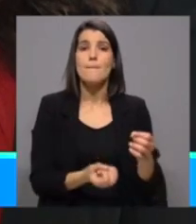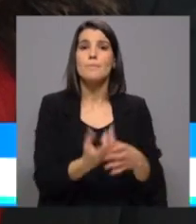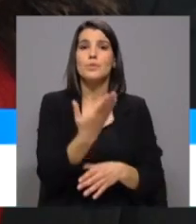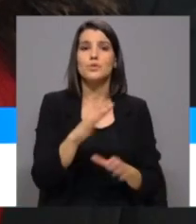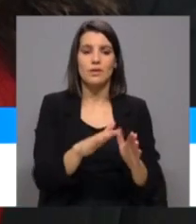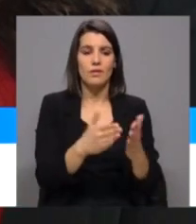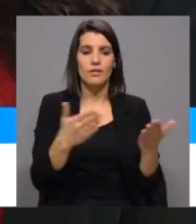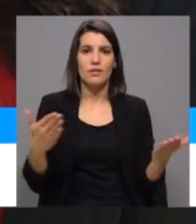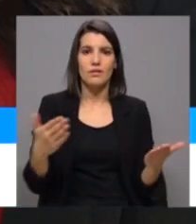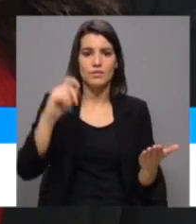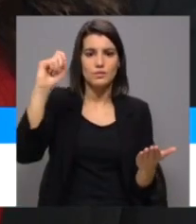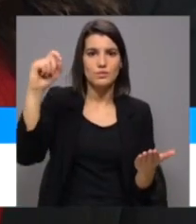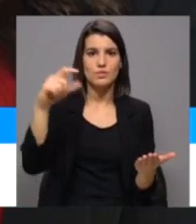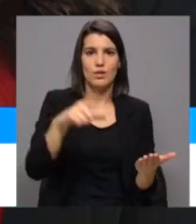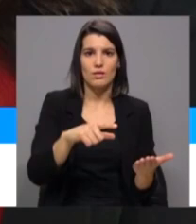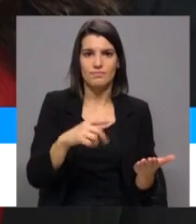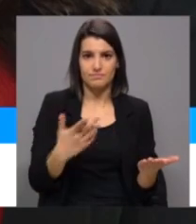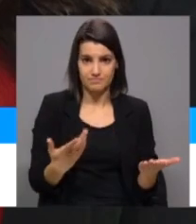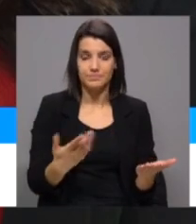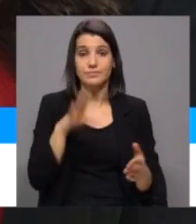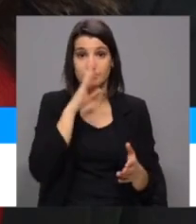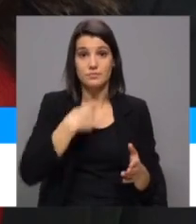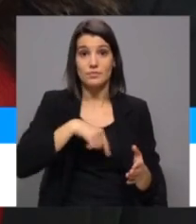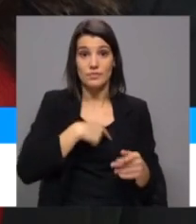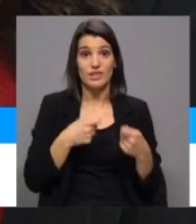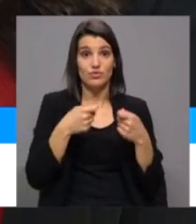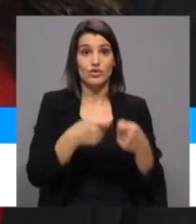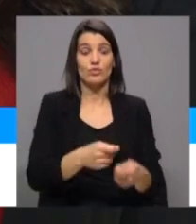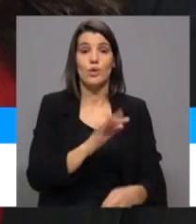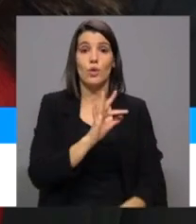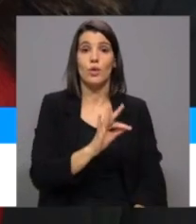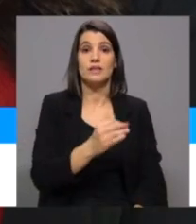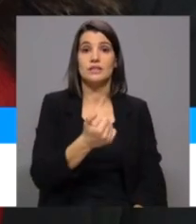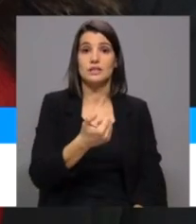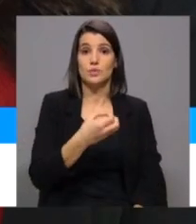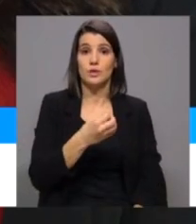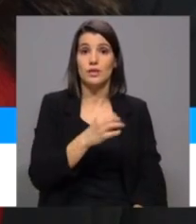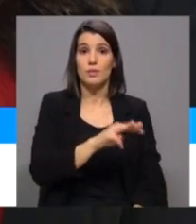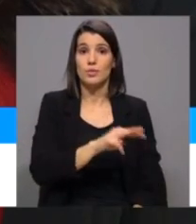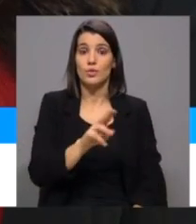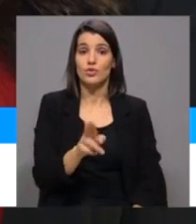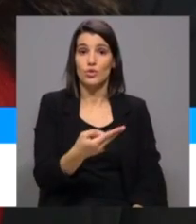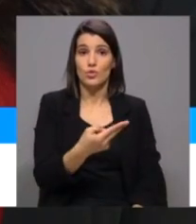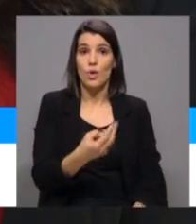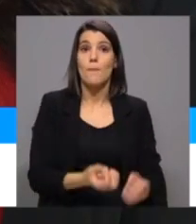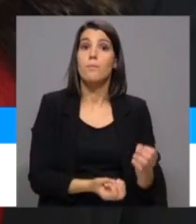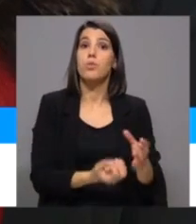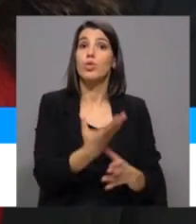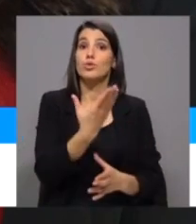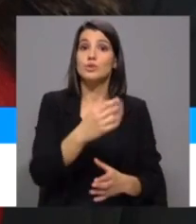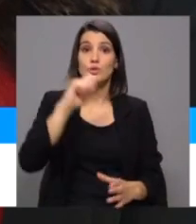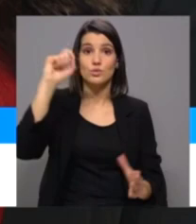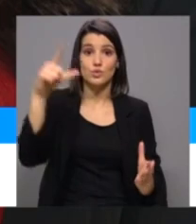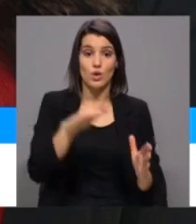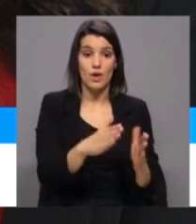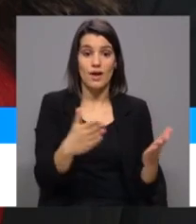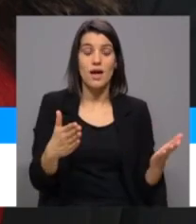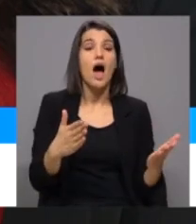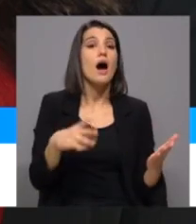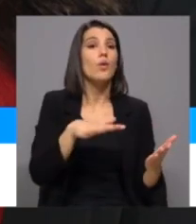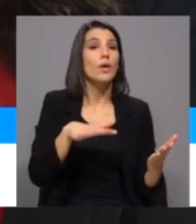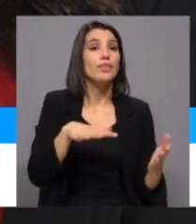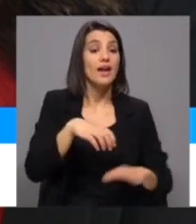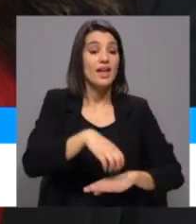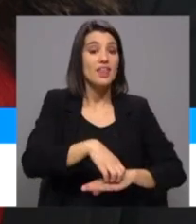descentralizada. Se nós investirmos 450 milhões de euros em produção fotovoltaica nos edifícios públicos,